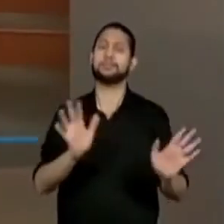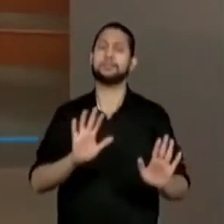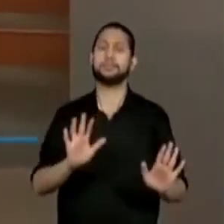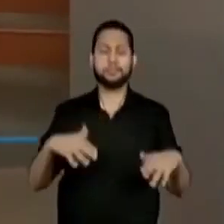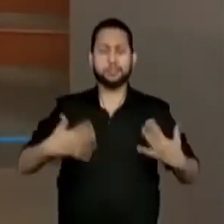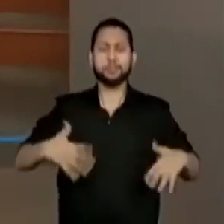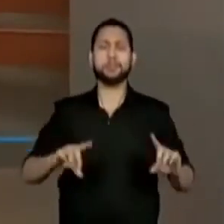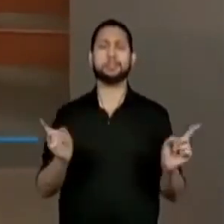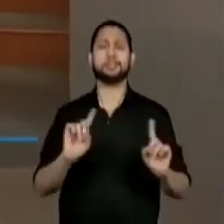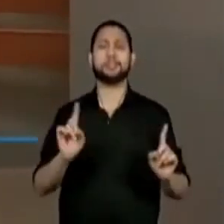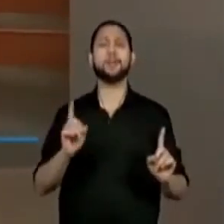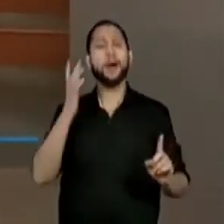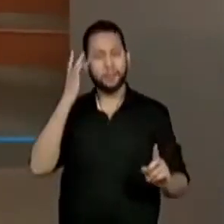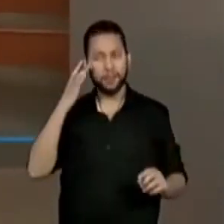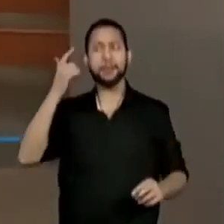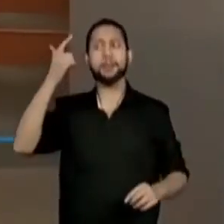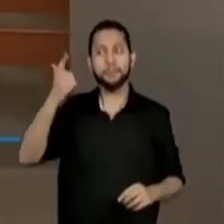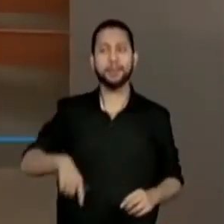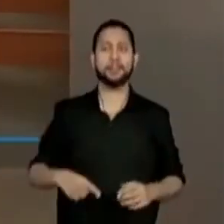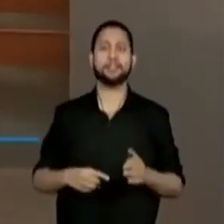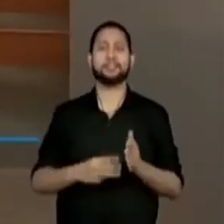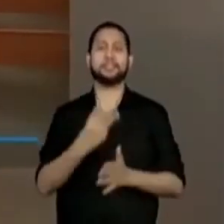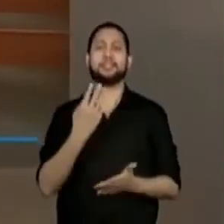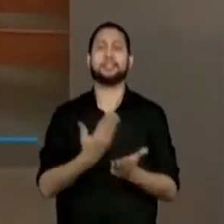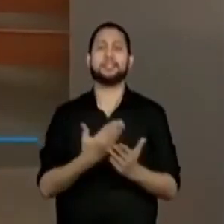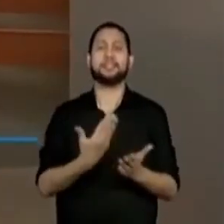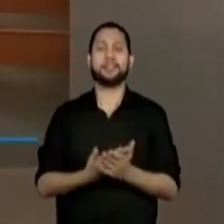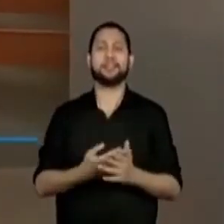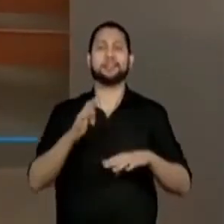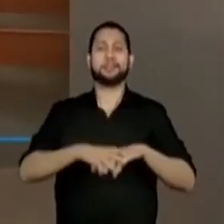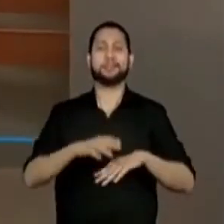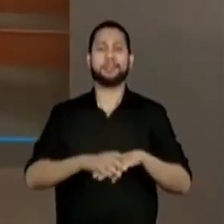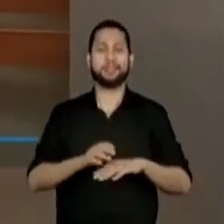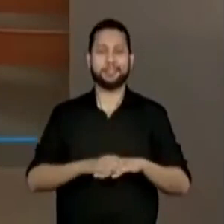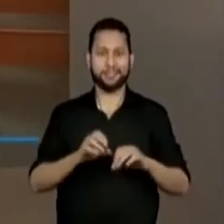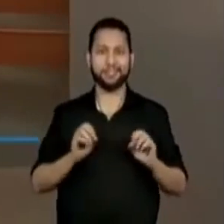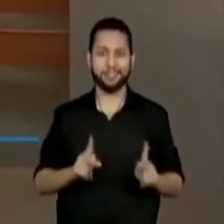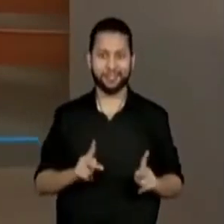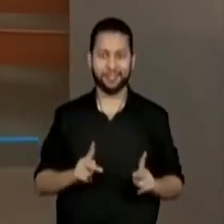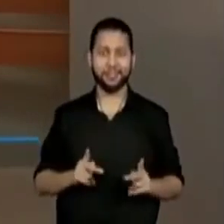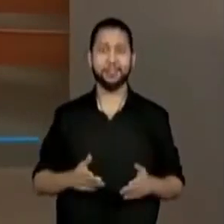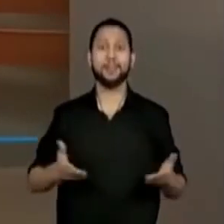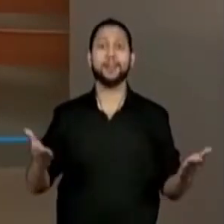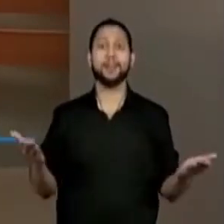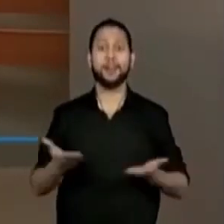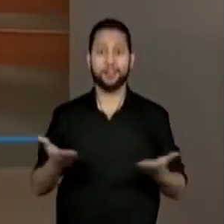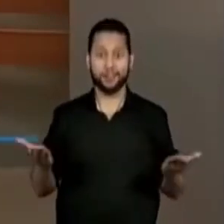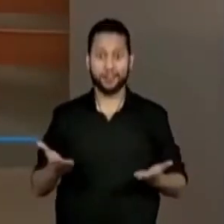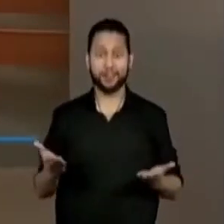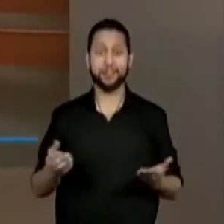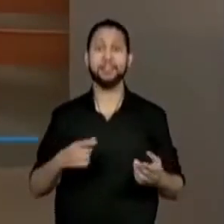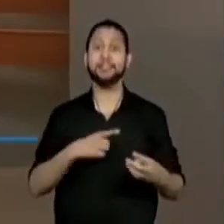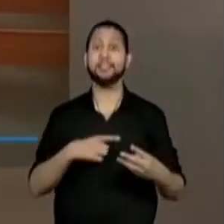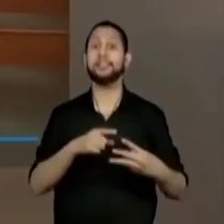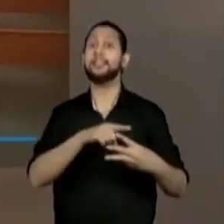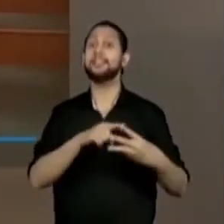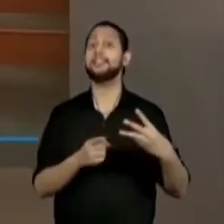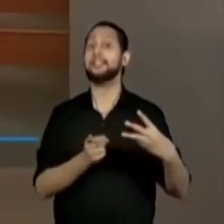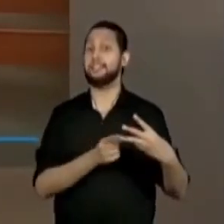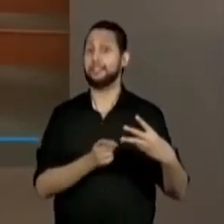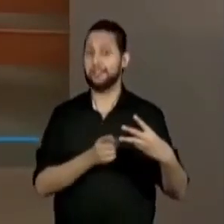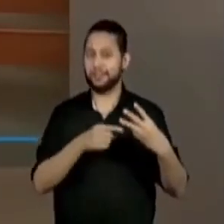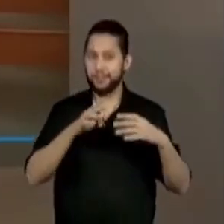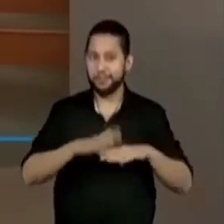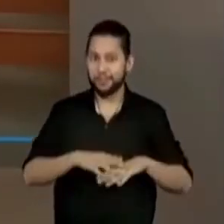desespere. Eu volto amanhã para mais três aulas de matemática, certo? Mas agora a gente vai começar o nosso terceiro momento